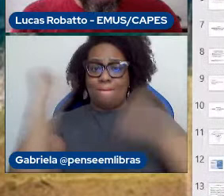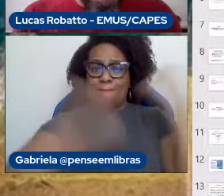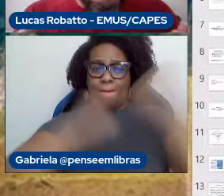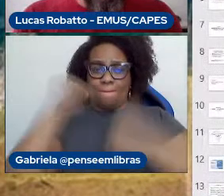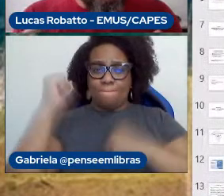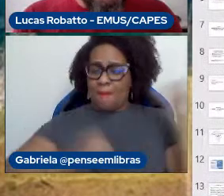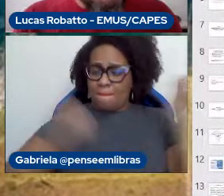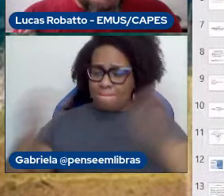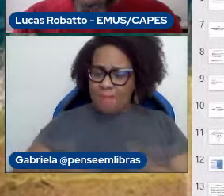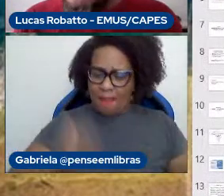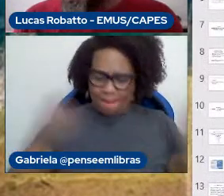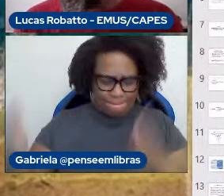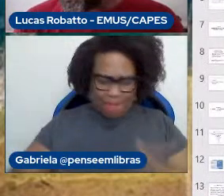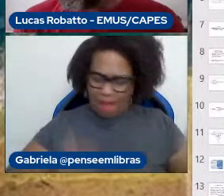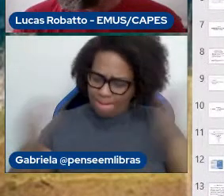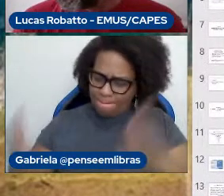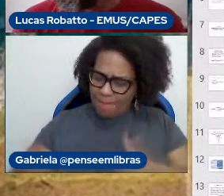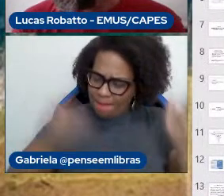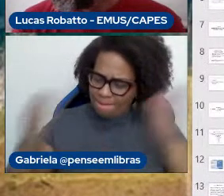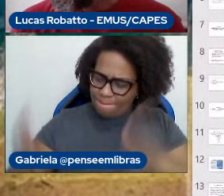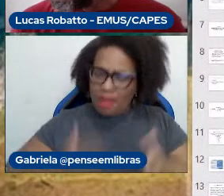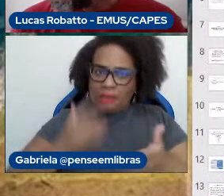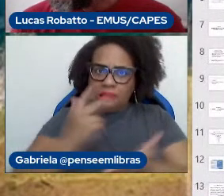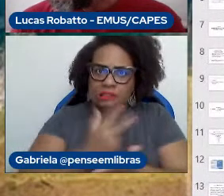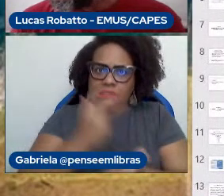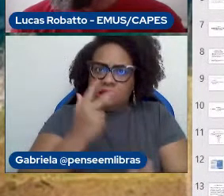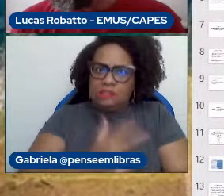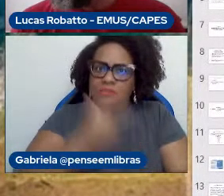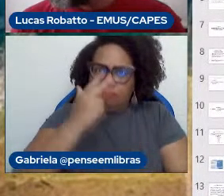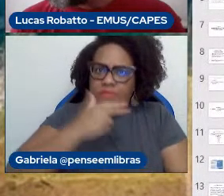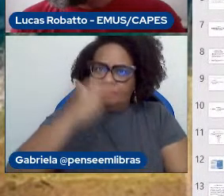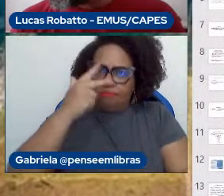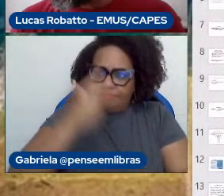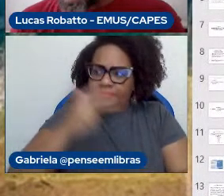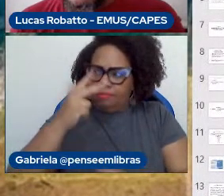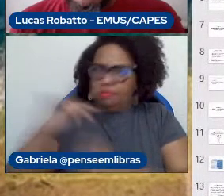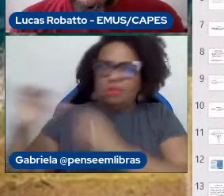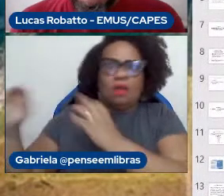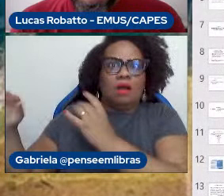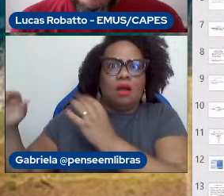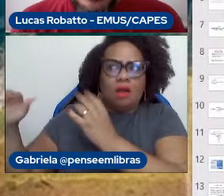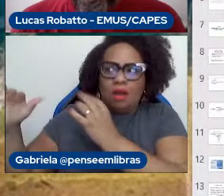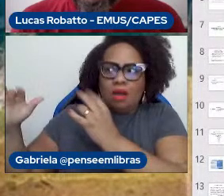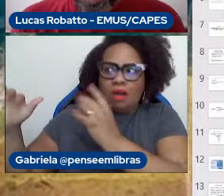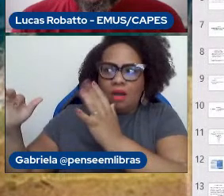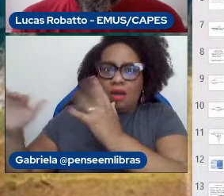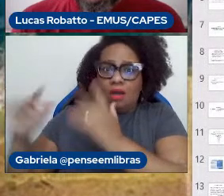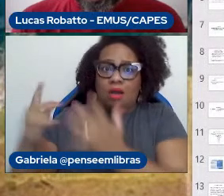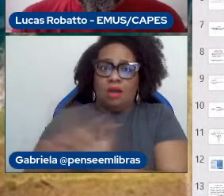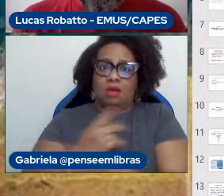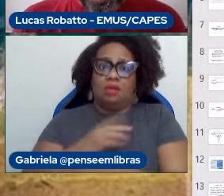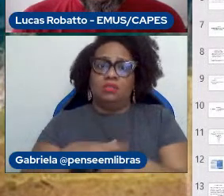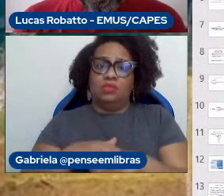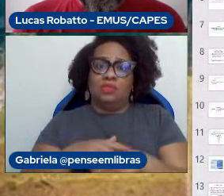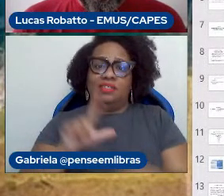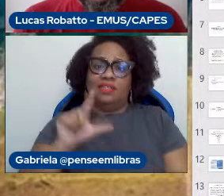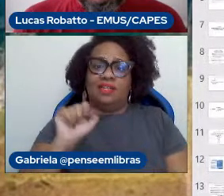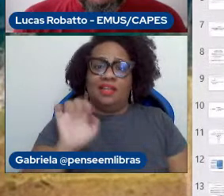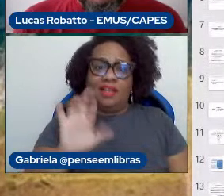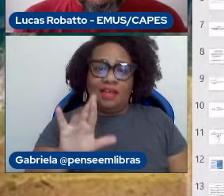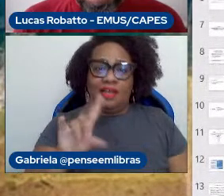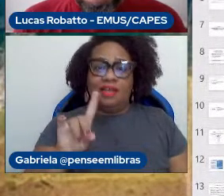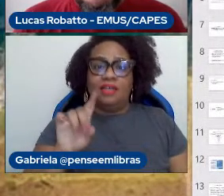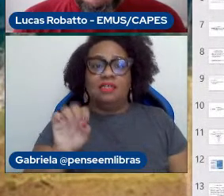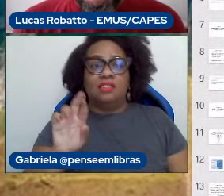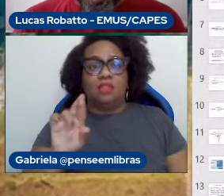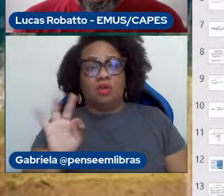por causa dos movimentos repetitivos, e também já há a constatação de que estudantes de música